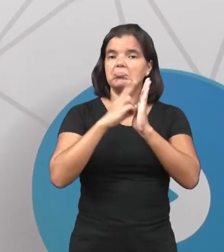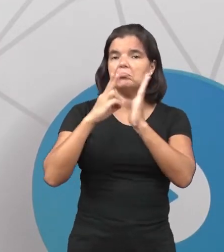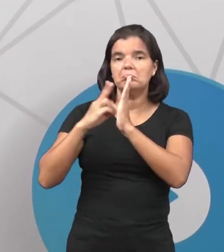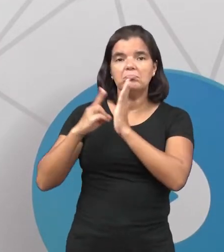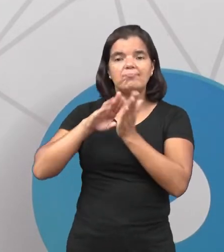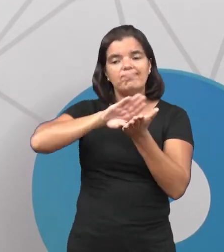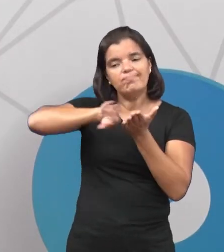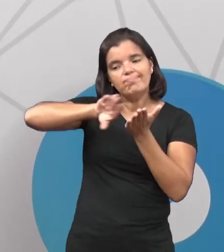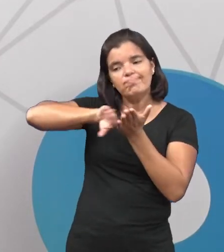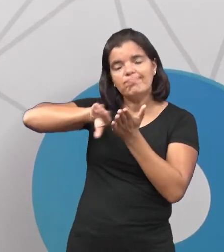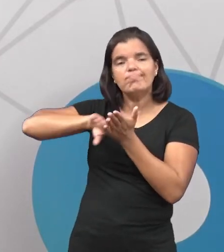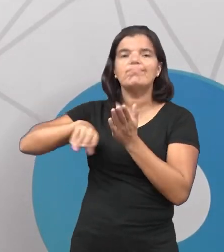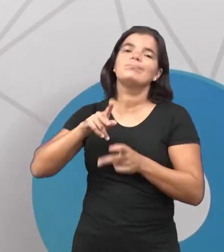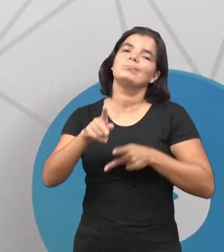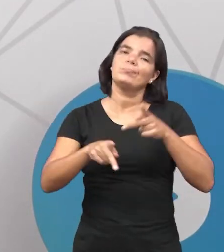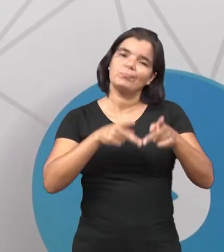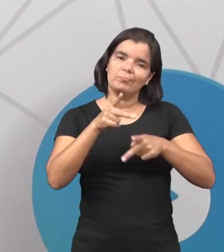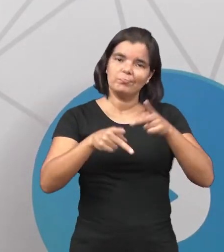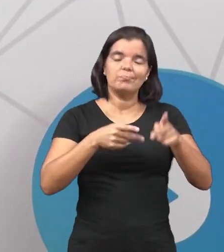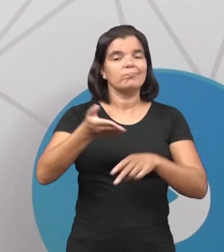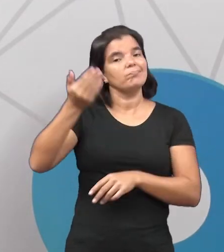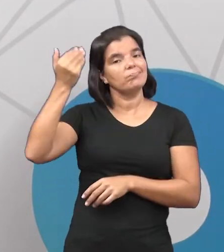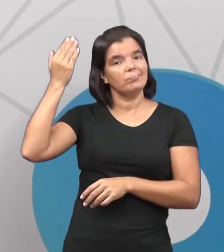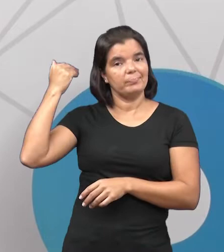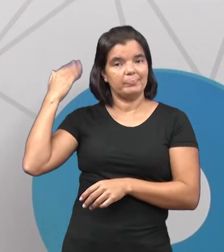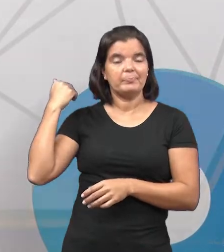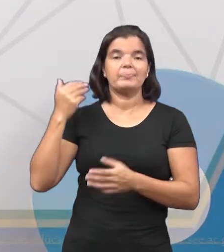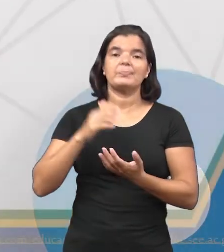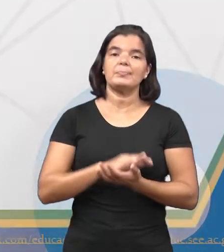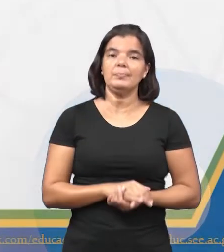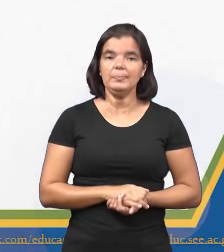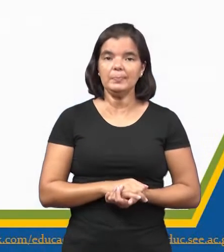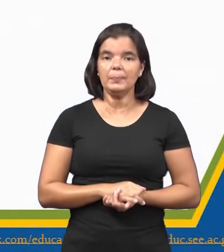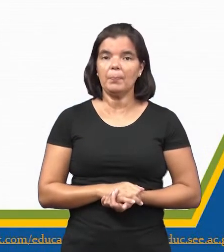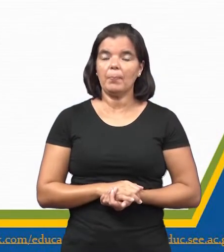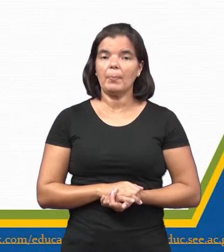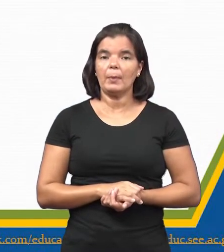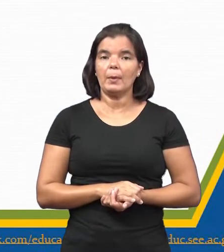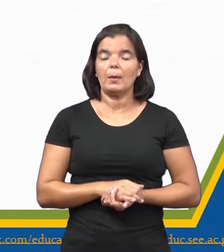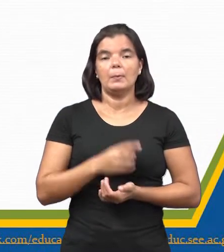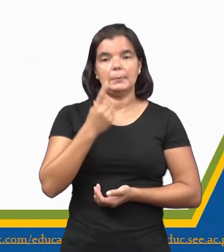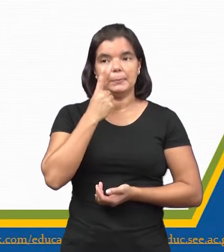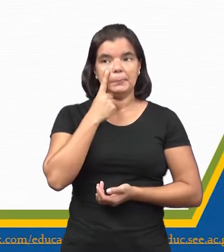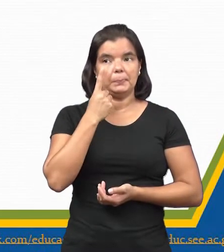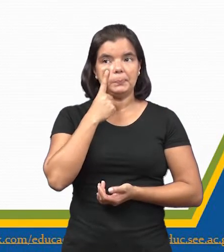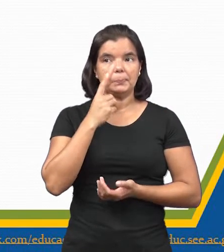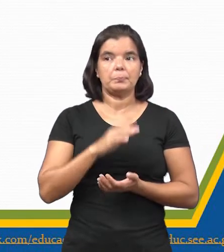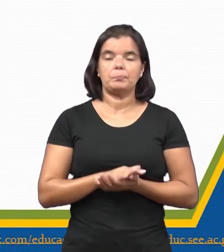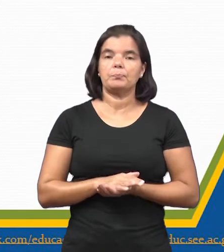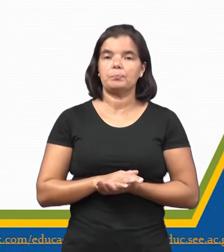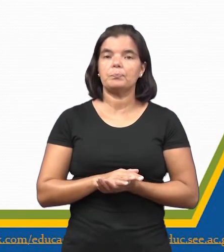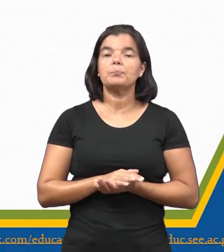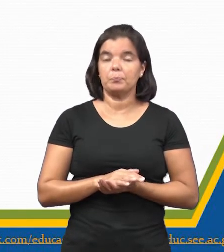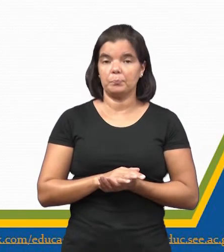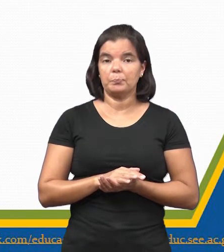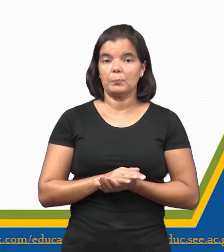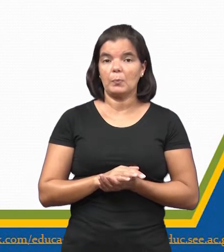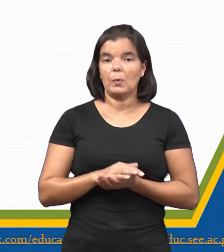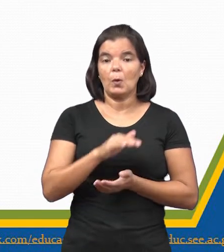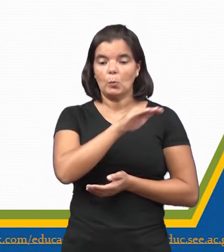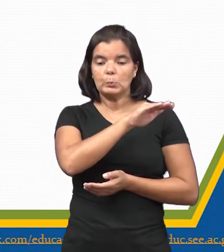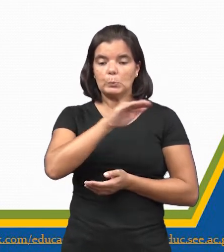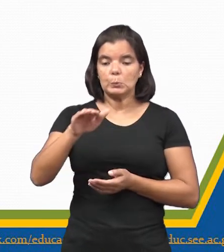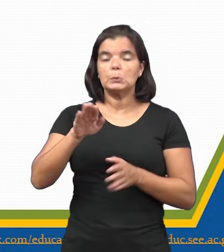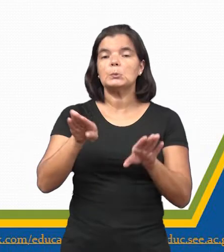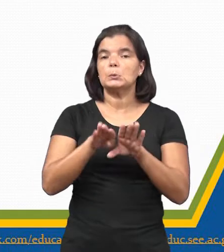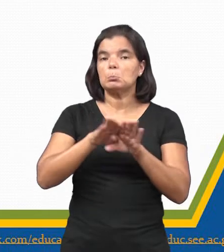tirando esses povos tradicionais dessa região, retirando. Olha só, o centro, as colônias do centro e